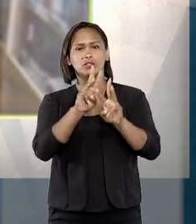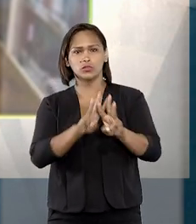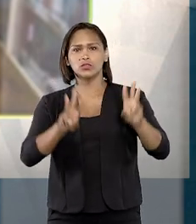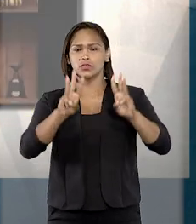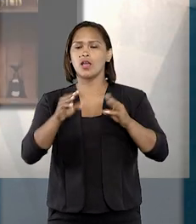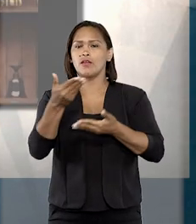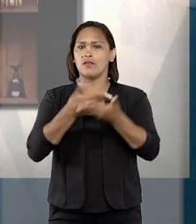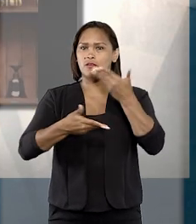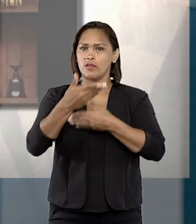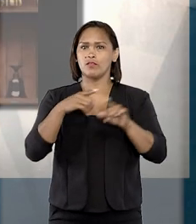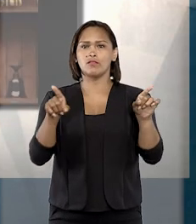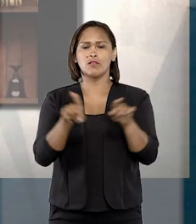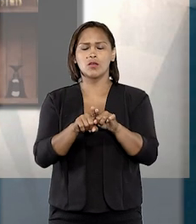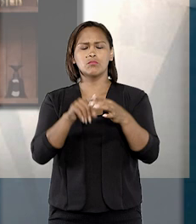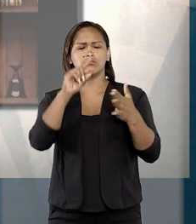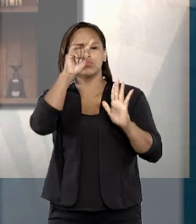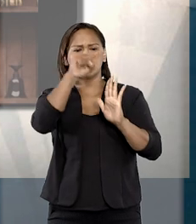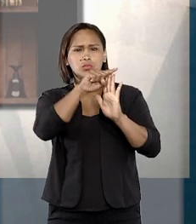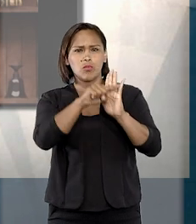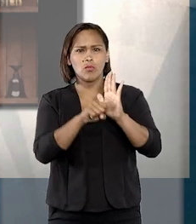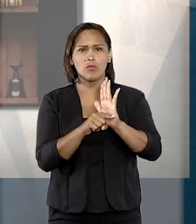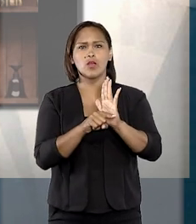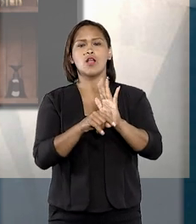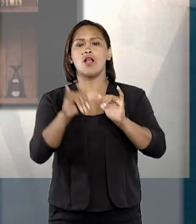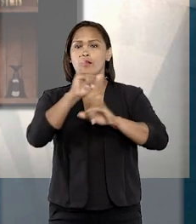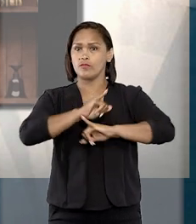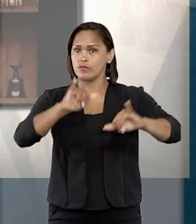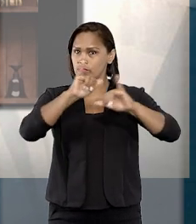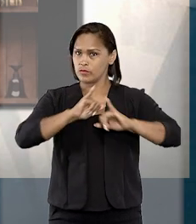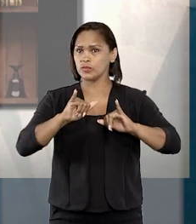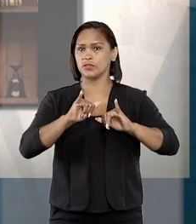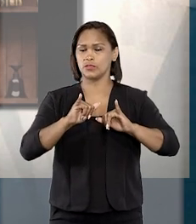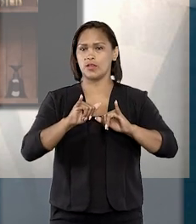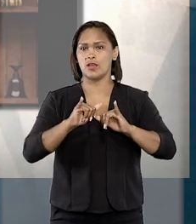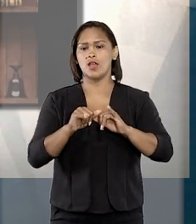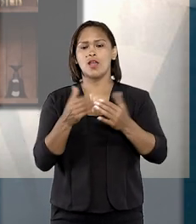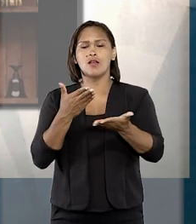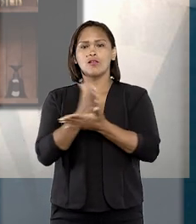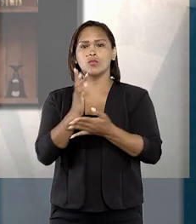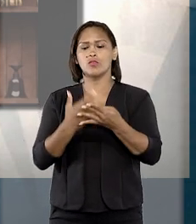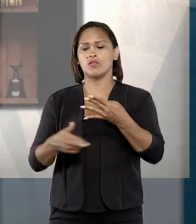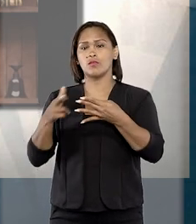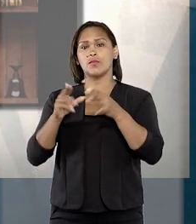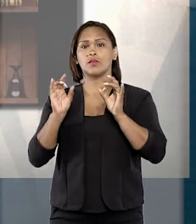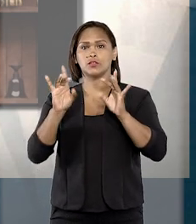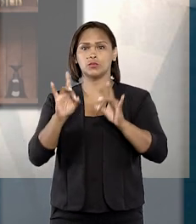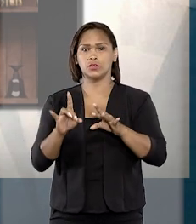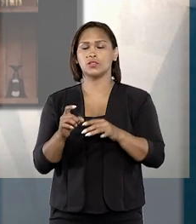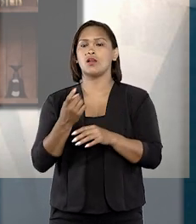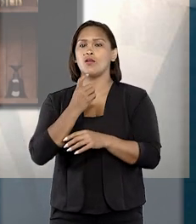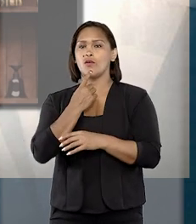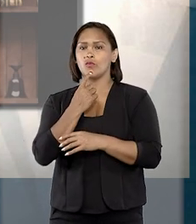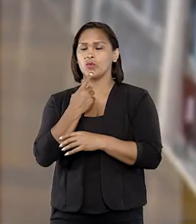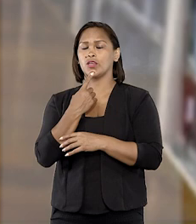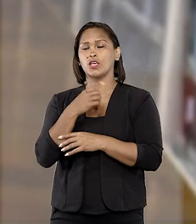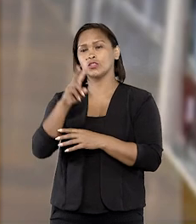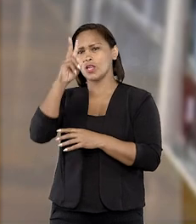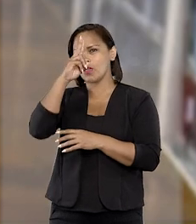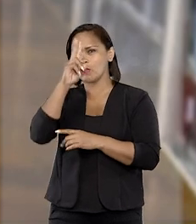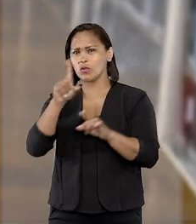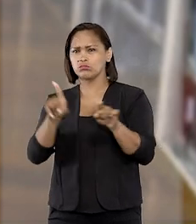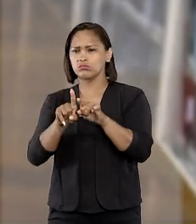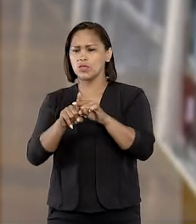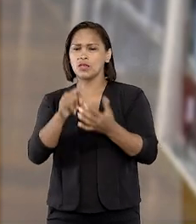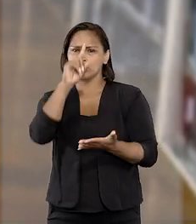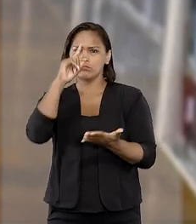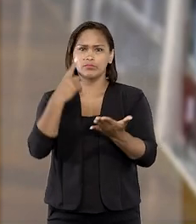seus sites envolve também a indicação dos autores da informação. Ao dar provimento ao recurso especial, o ministro lembrou